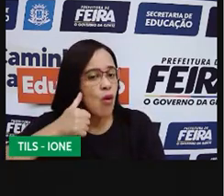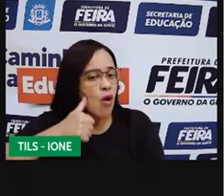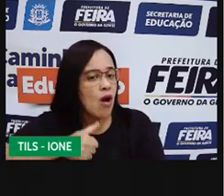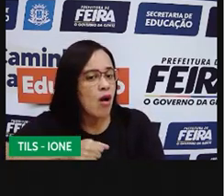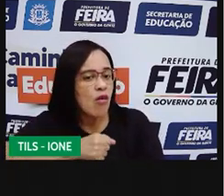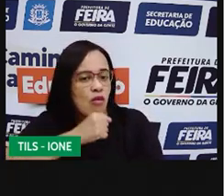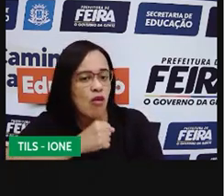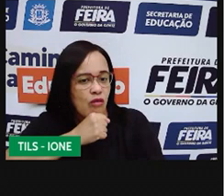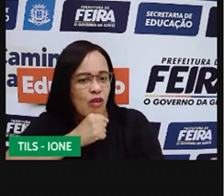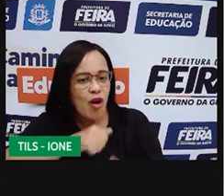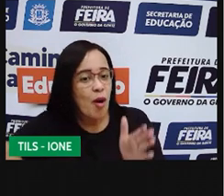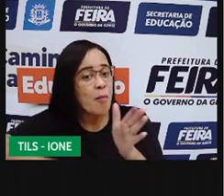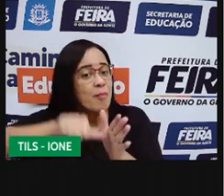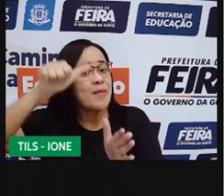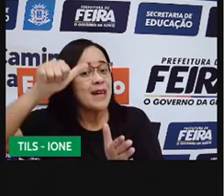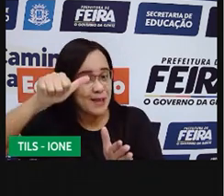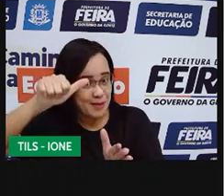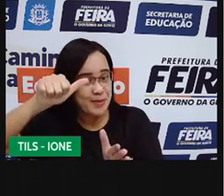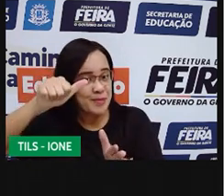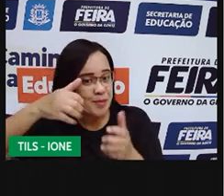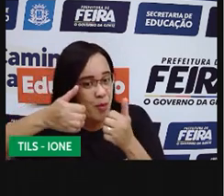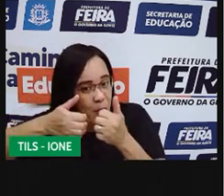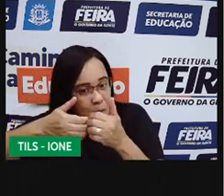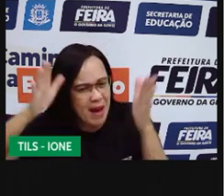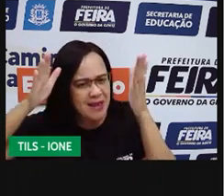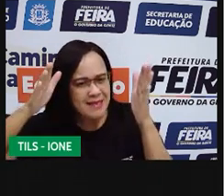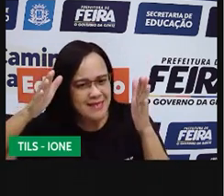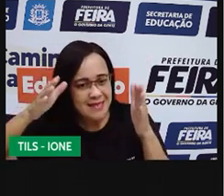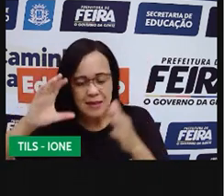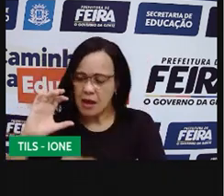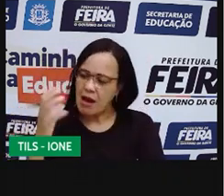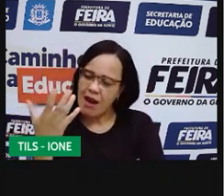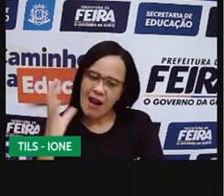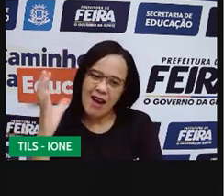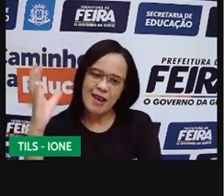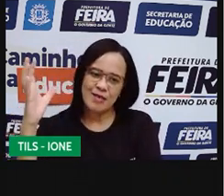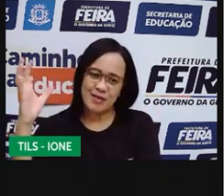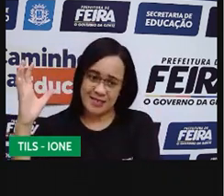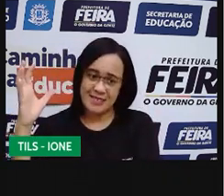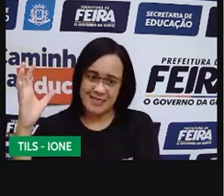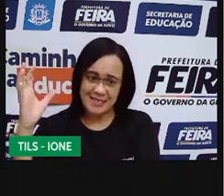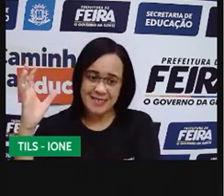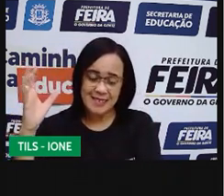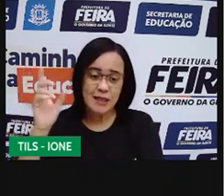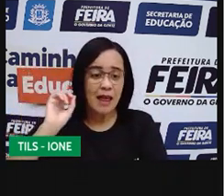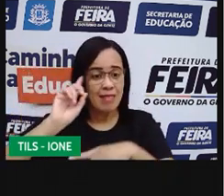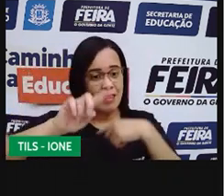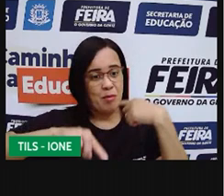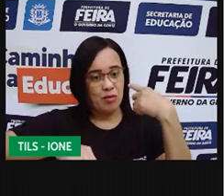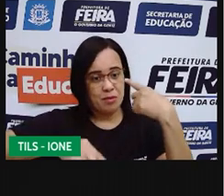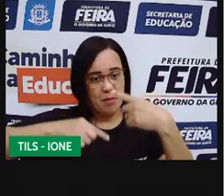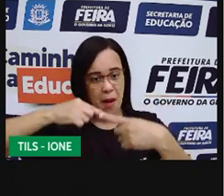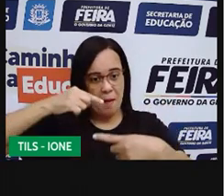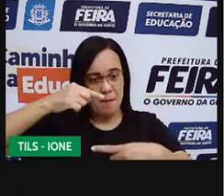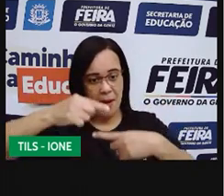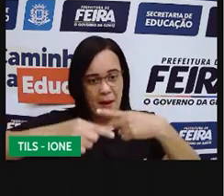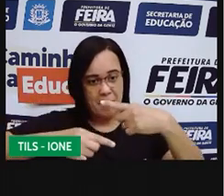partindo aí com os galhos, a gente vai ver os filhos desse casal.